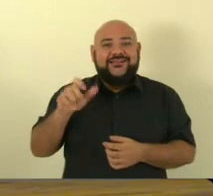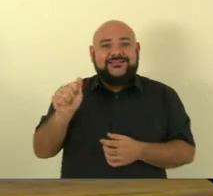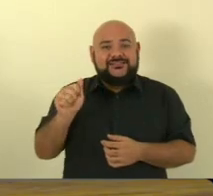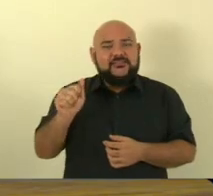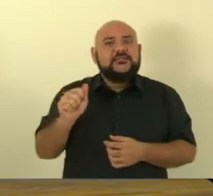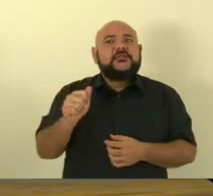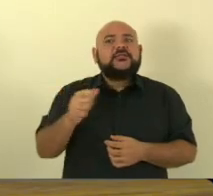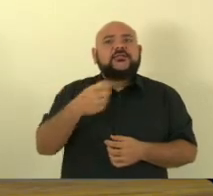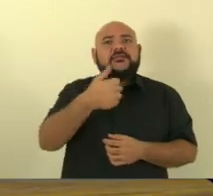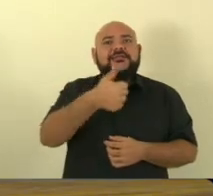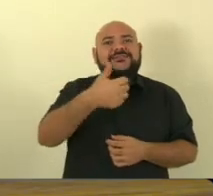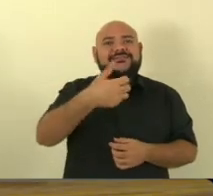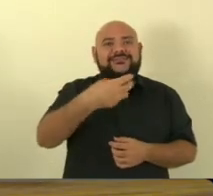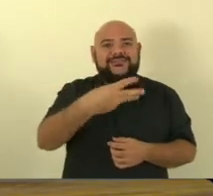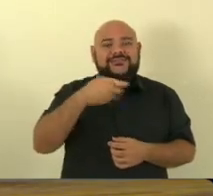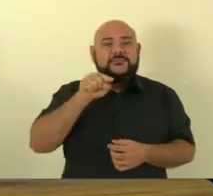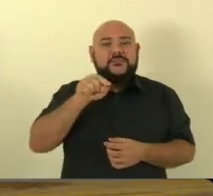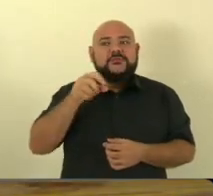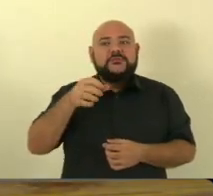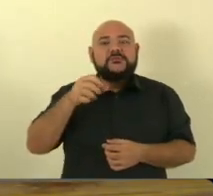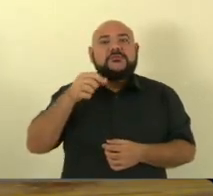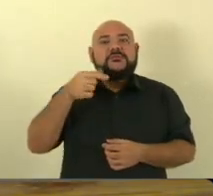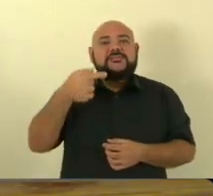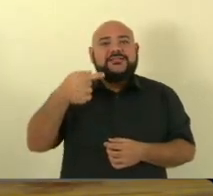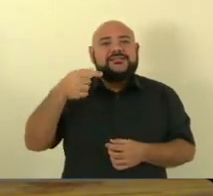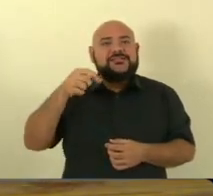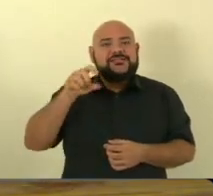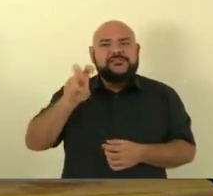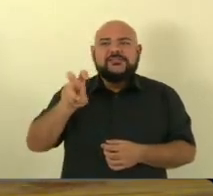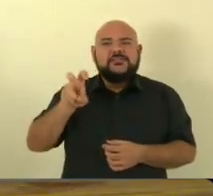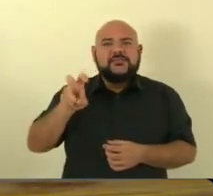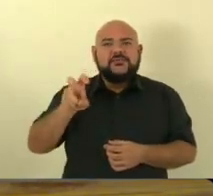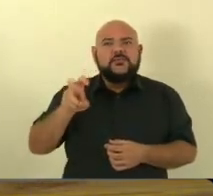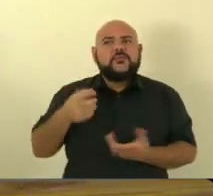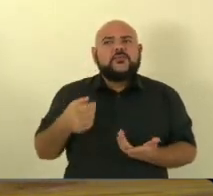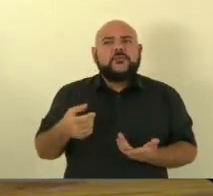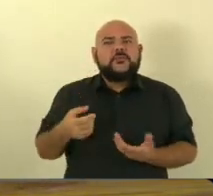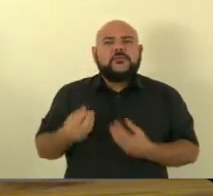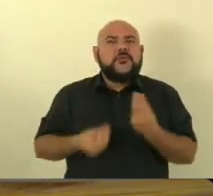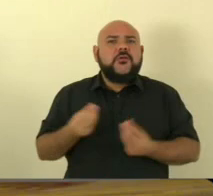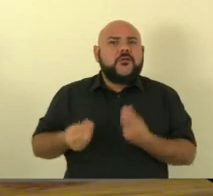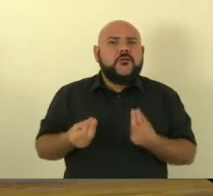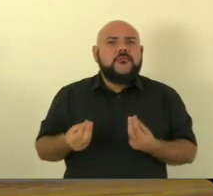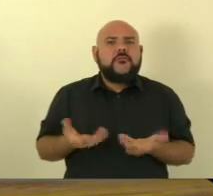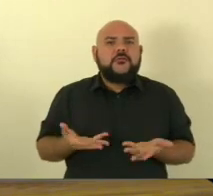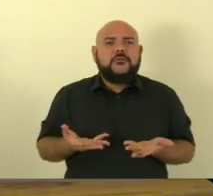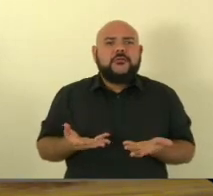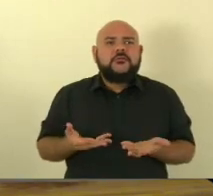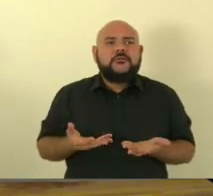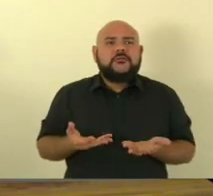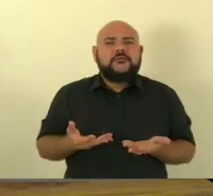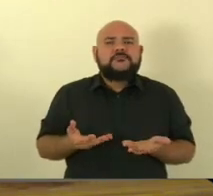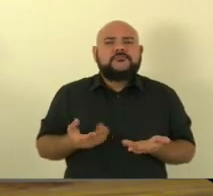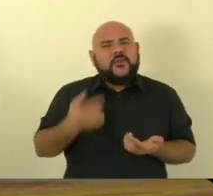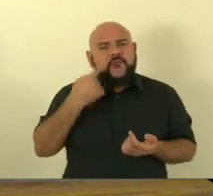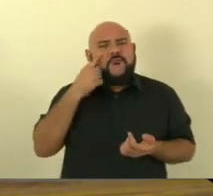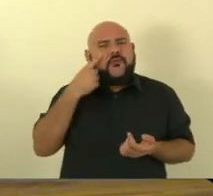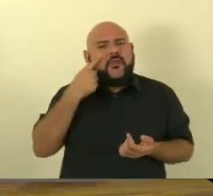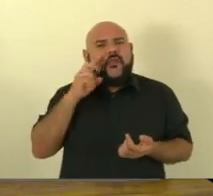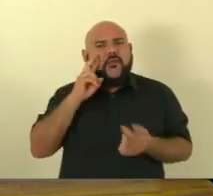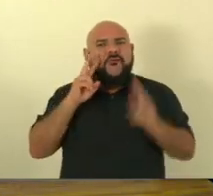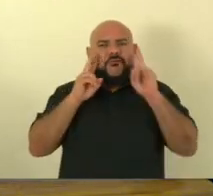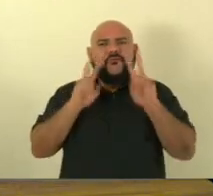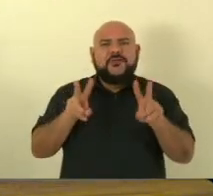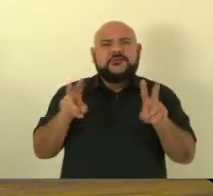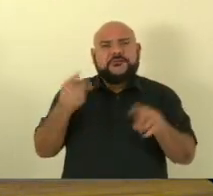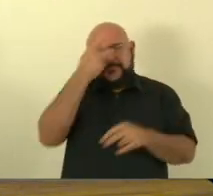fosse... E eu vi muita gente falando isso. é impressionante o quanto as pessoas mentem e não acompanham de perto e